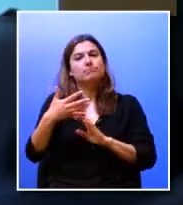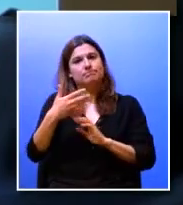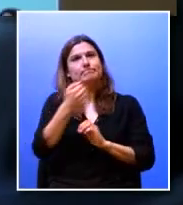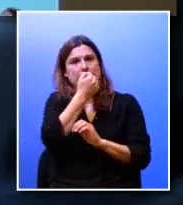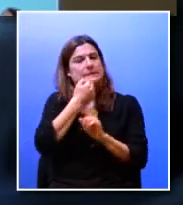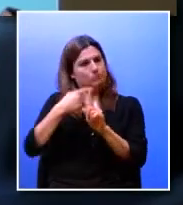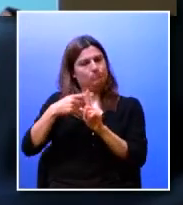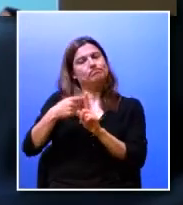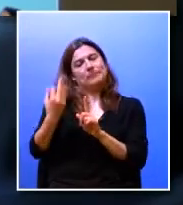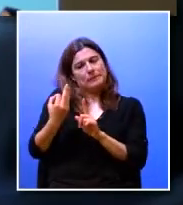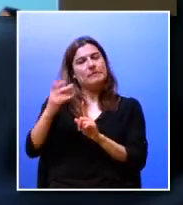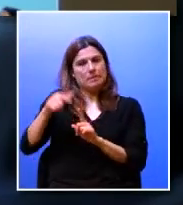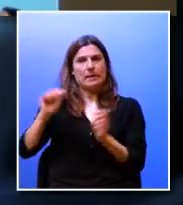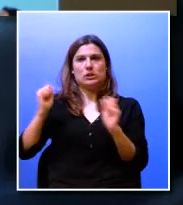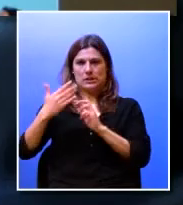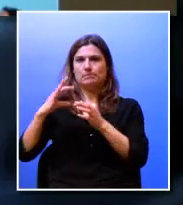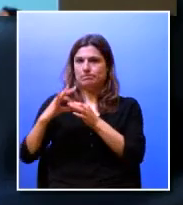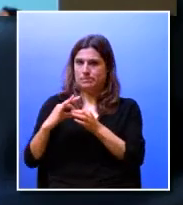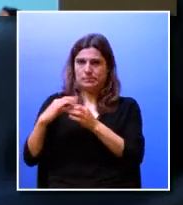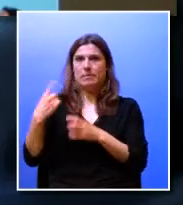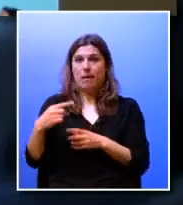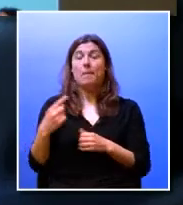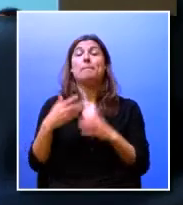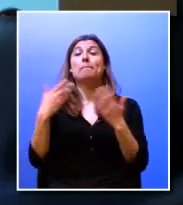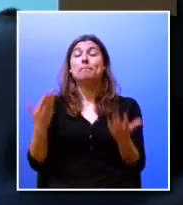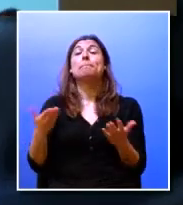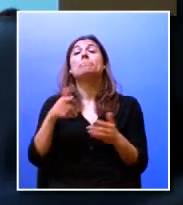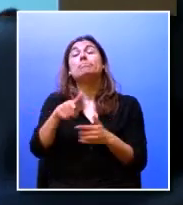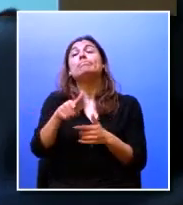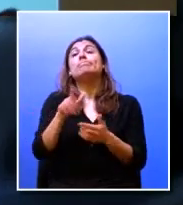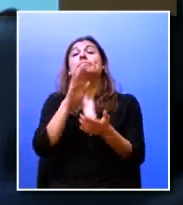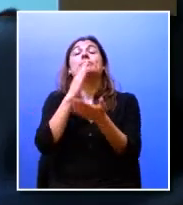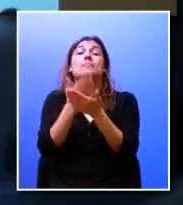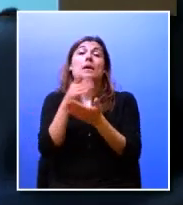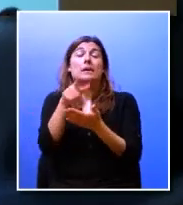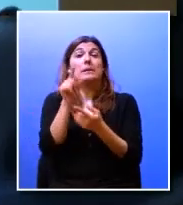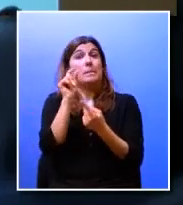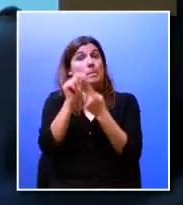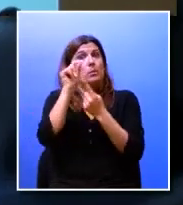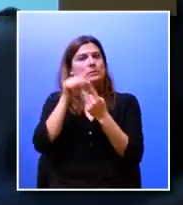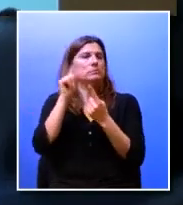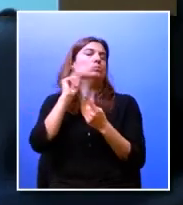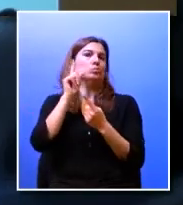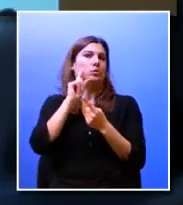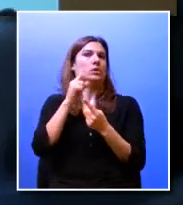fazemos claro que isso significa que e este é um ponto muito importante